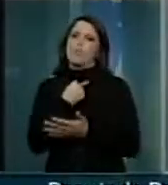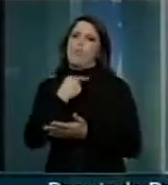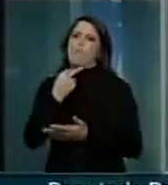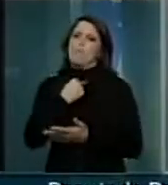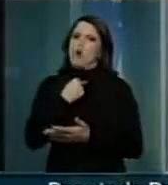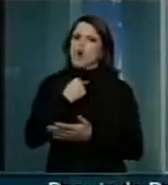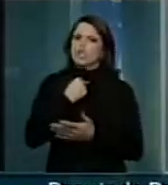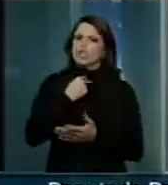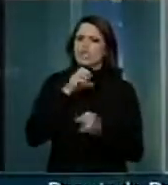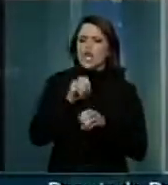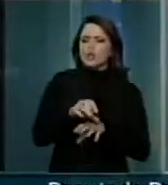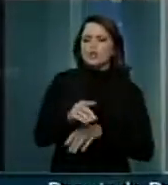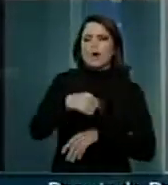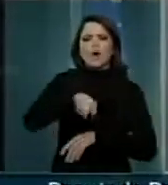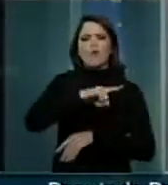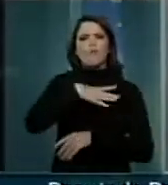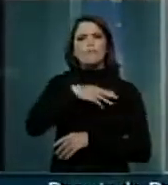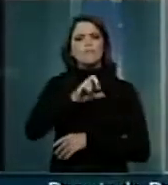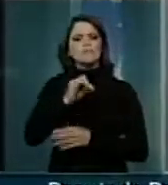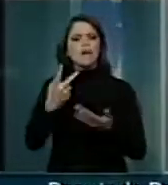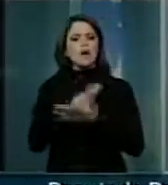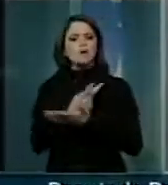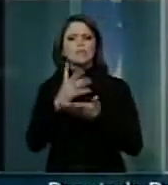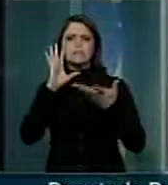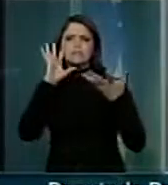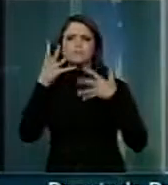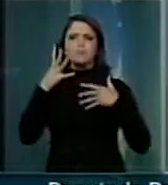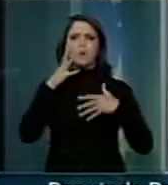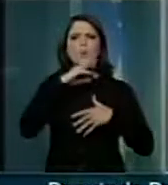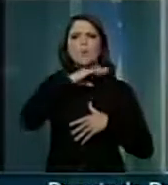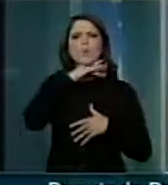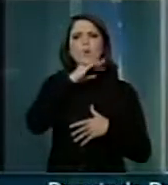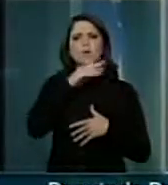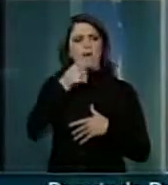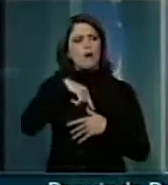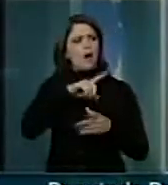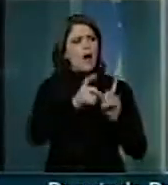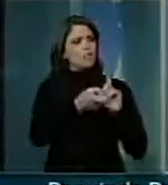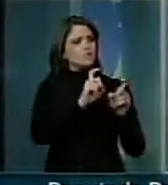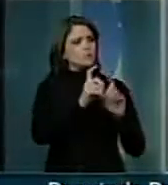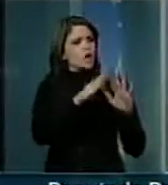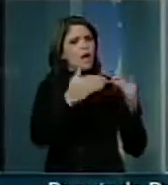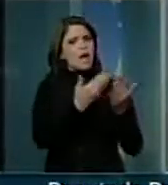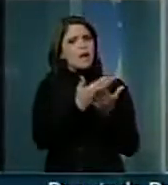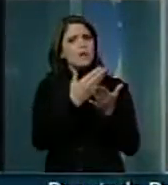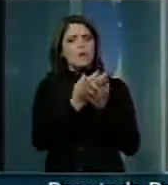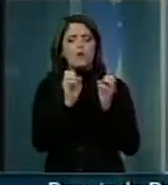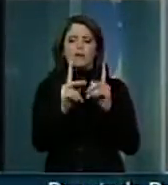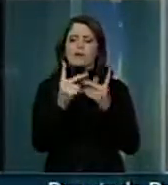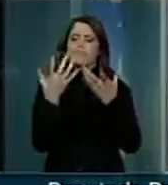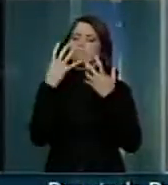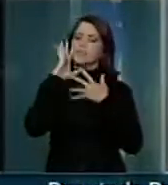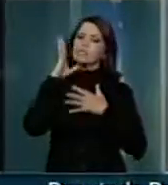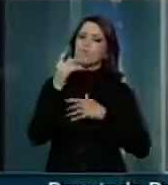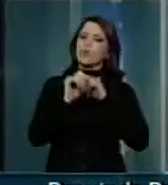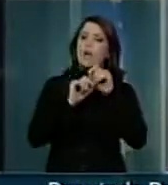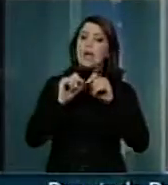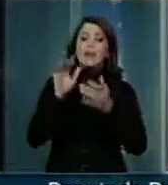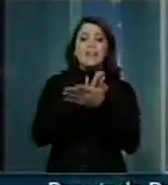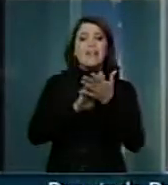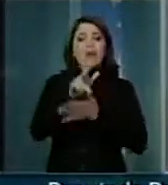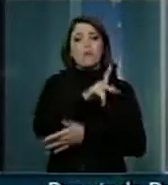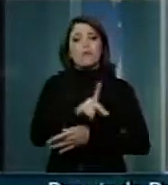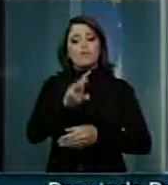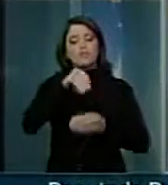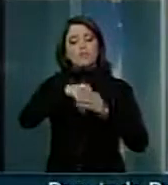disciplinar os nossos filhos quando eles se comportassem mal. Os administradores escolares, então, decidiram que nenhum professor